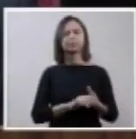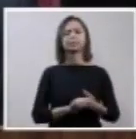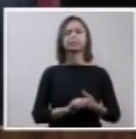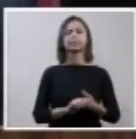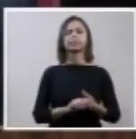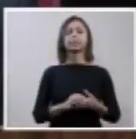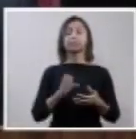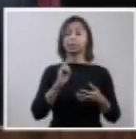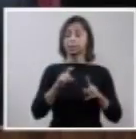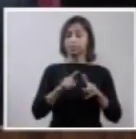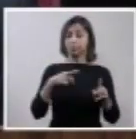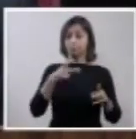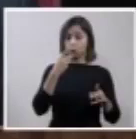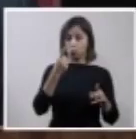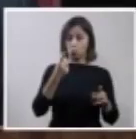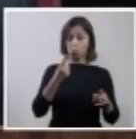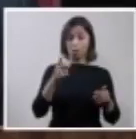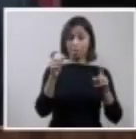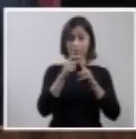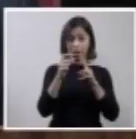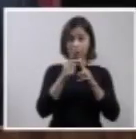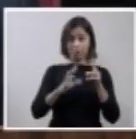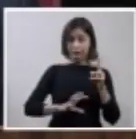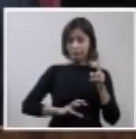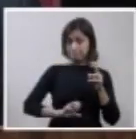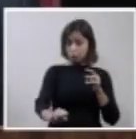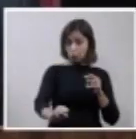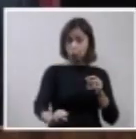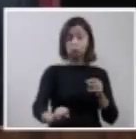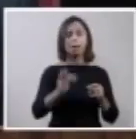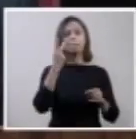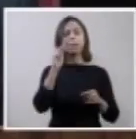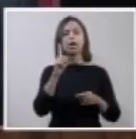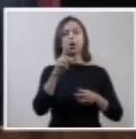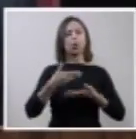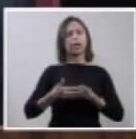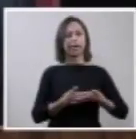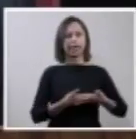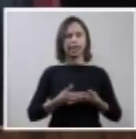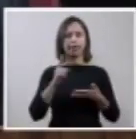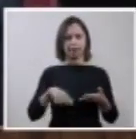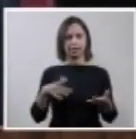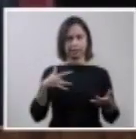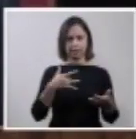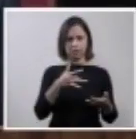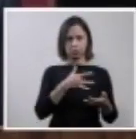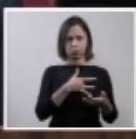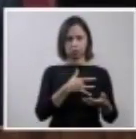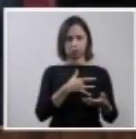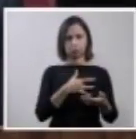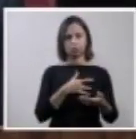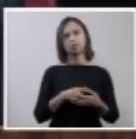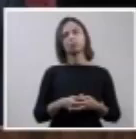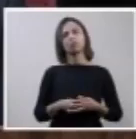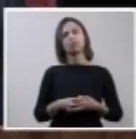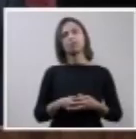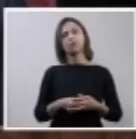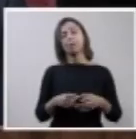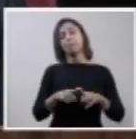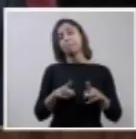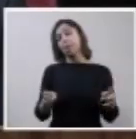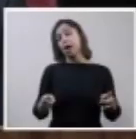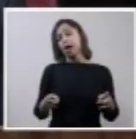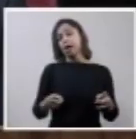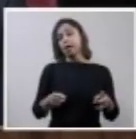feto que se pressupõe saudável, mas oriundo de